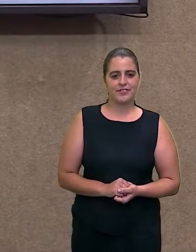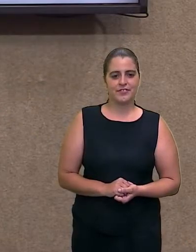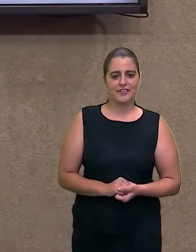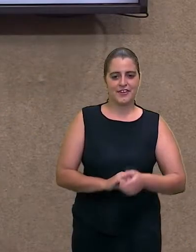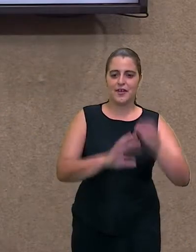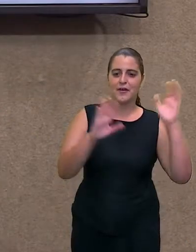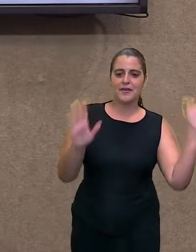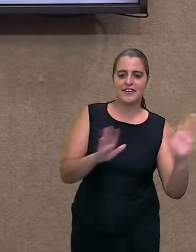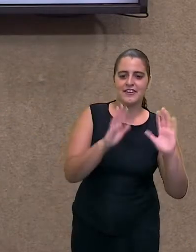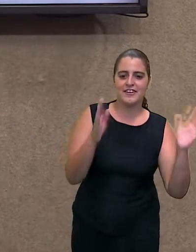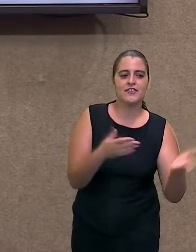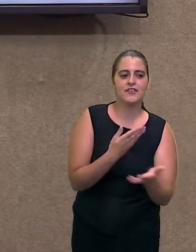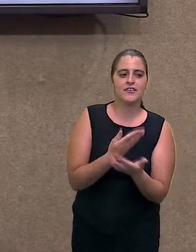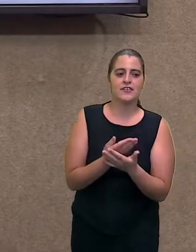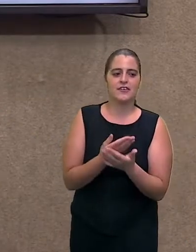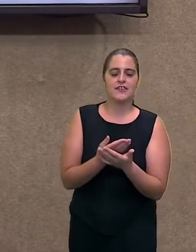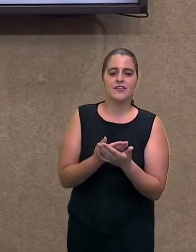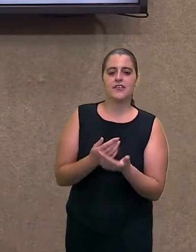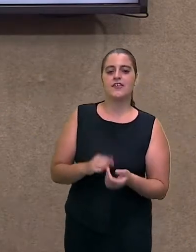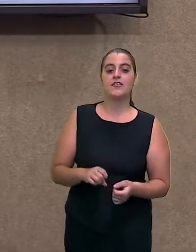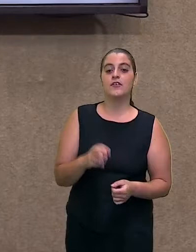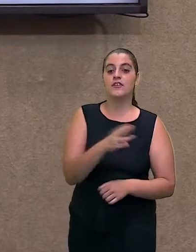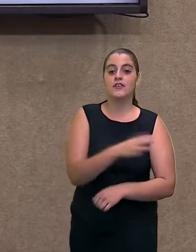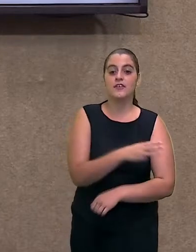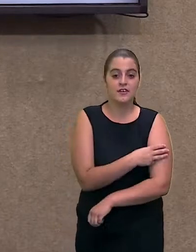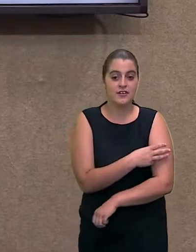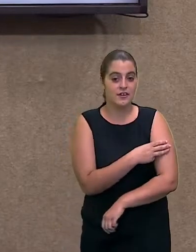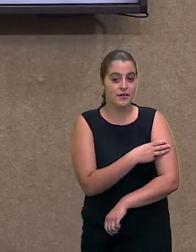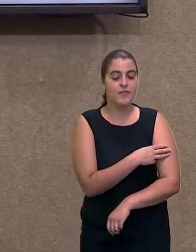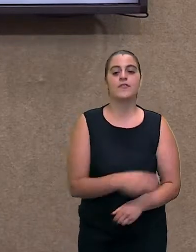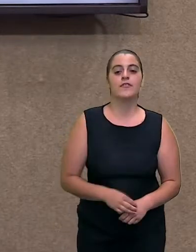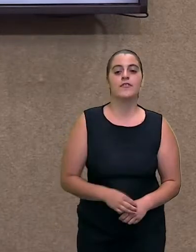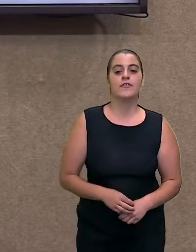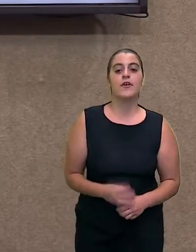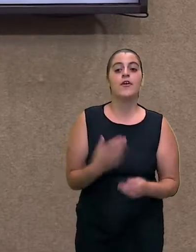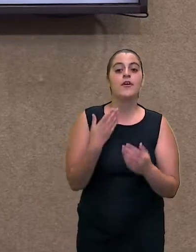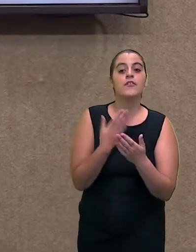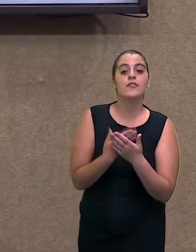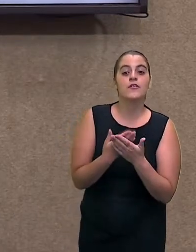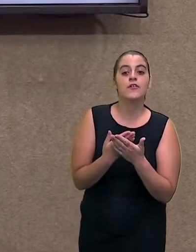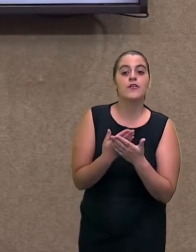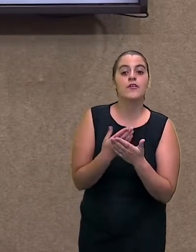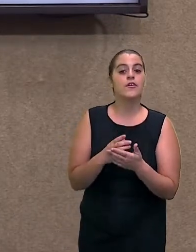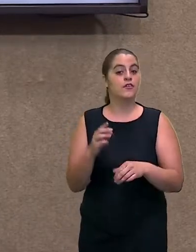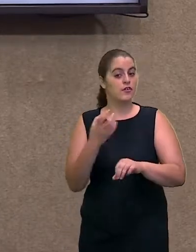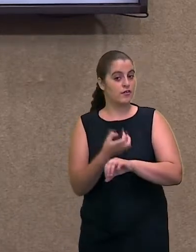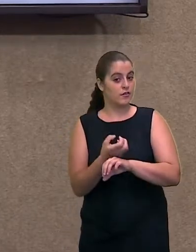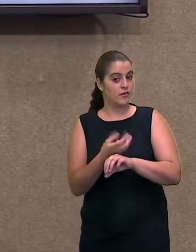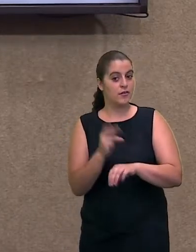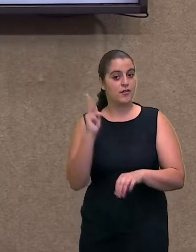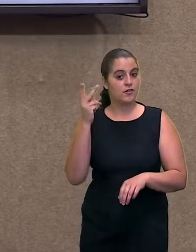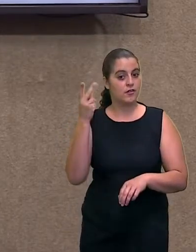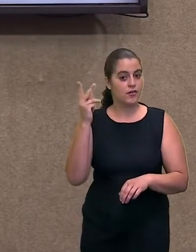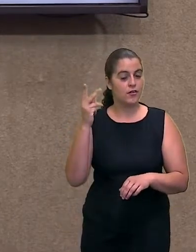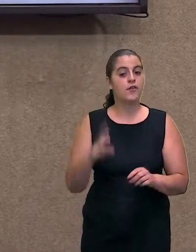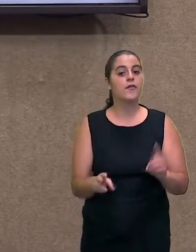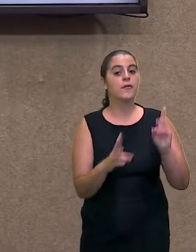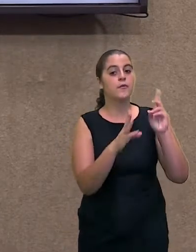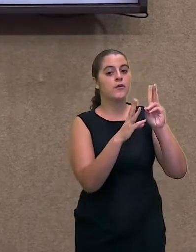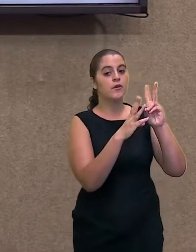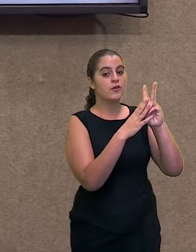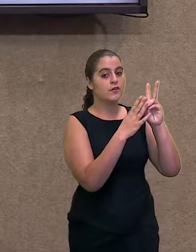Olá, estudantes do terceiro ano. Nossa aula hoje de história é sobre os